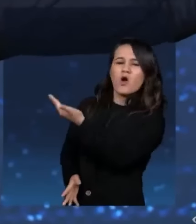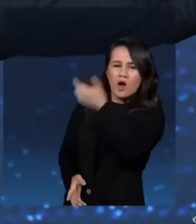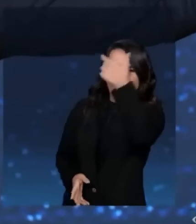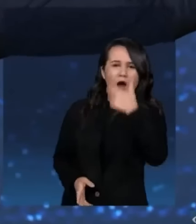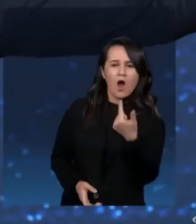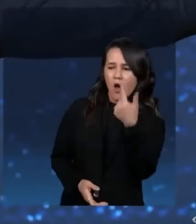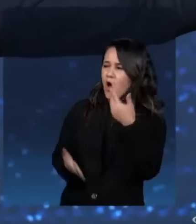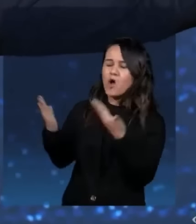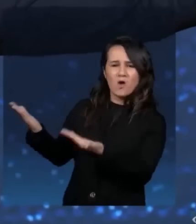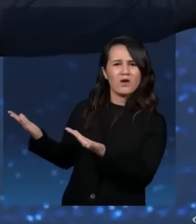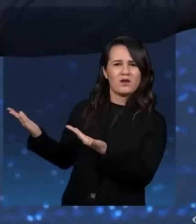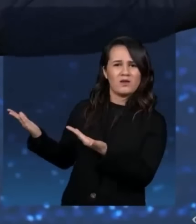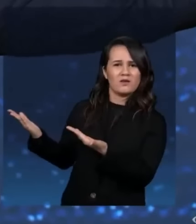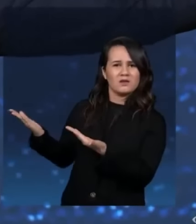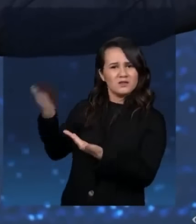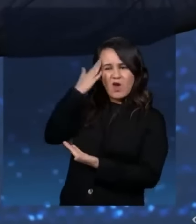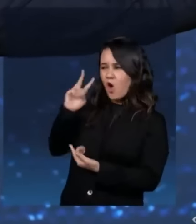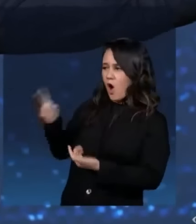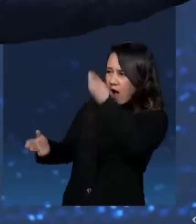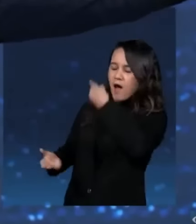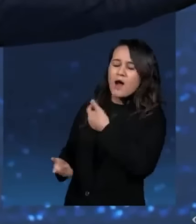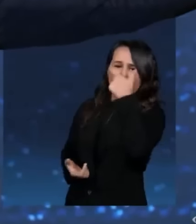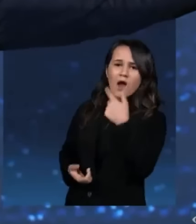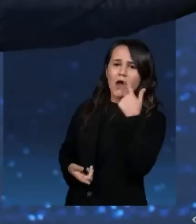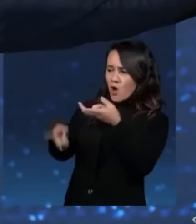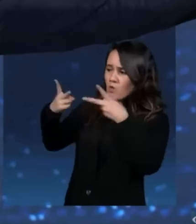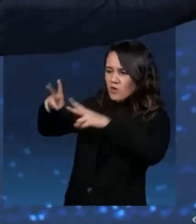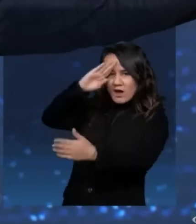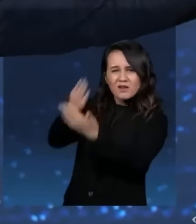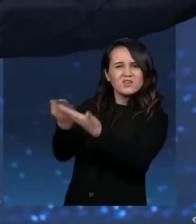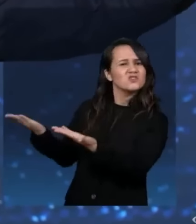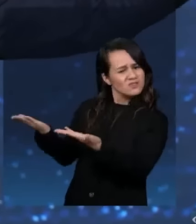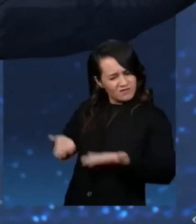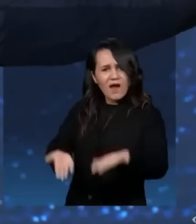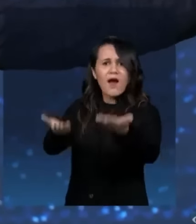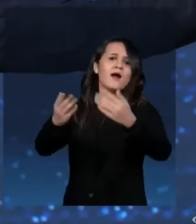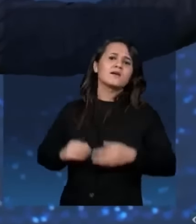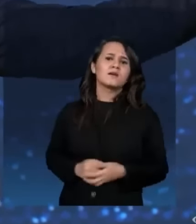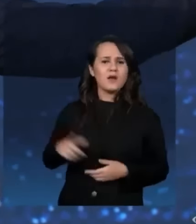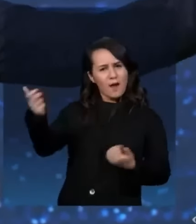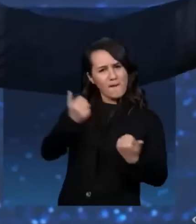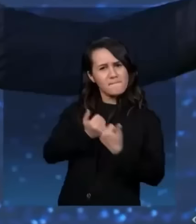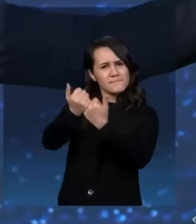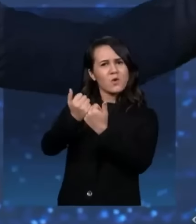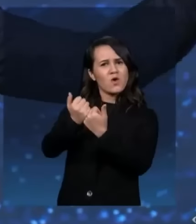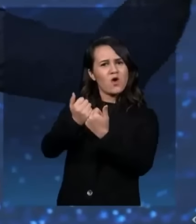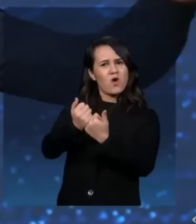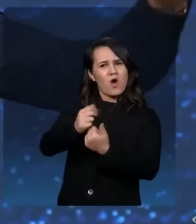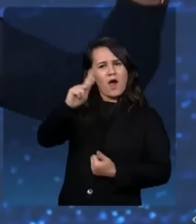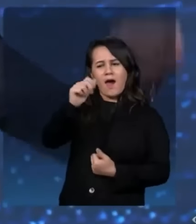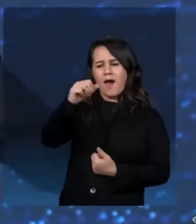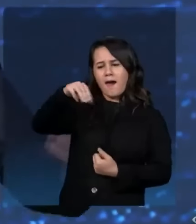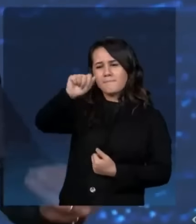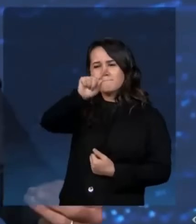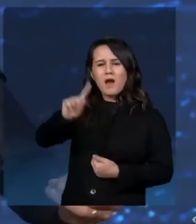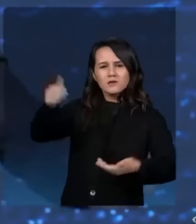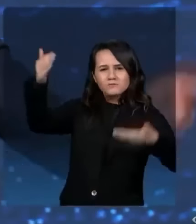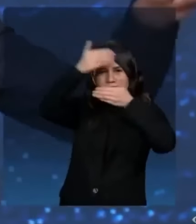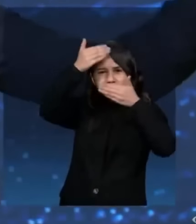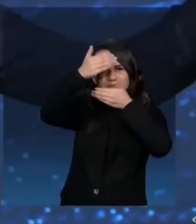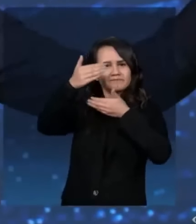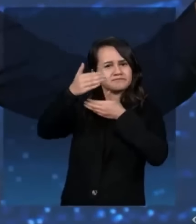olhada naquela cara daquele comedor de açúcar ali. Continua acreditando nisso. Esse é apoiador de ramais, de grupo terrorista.